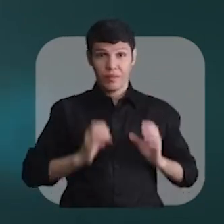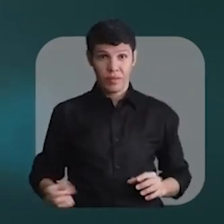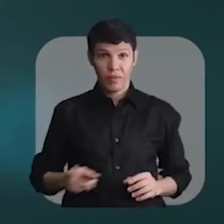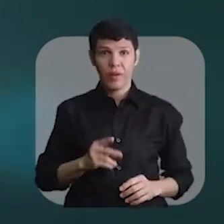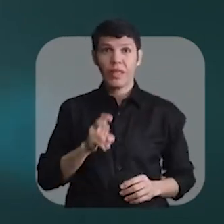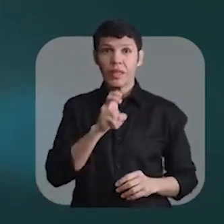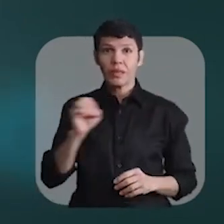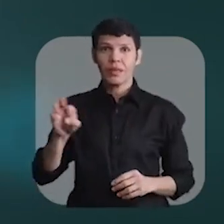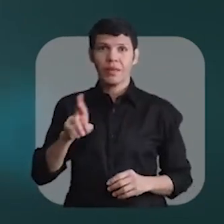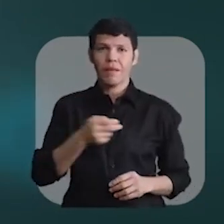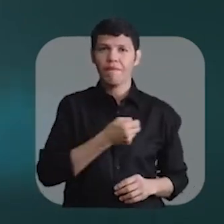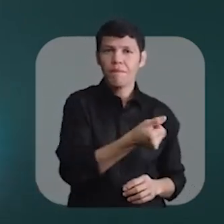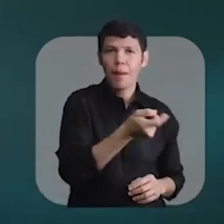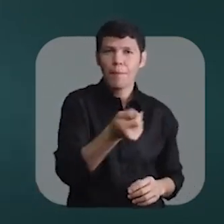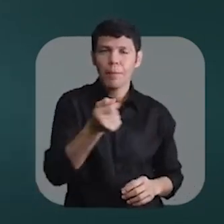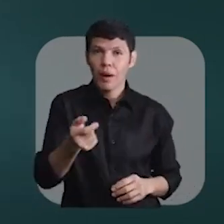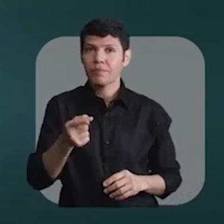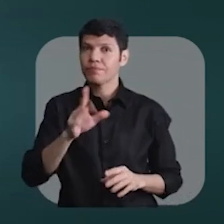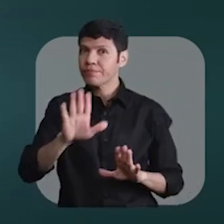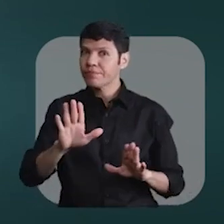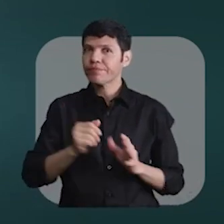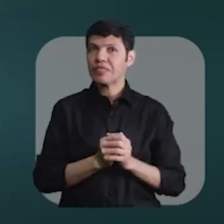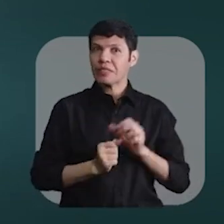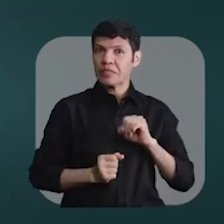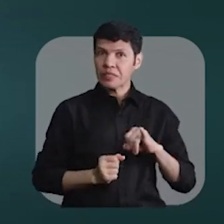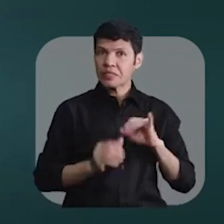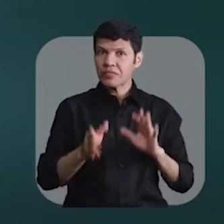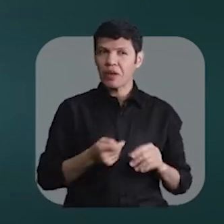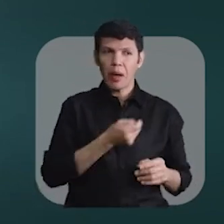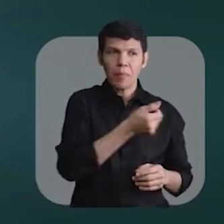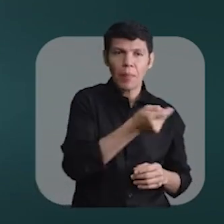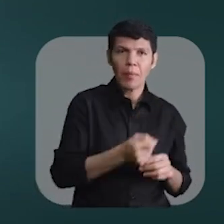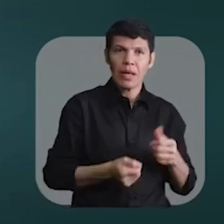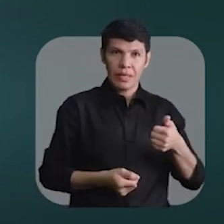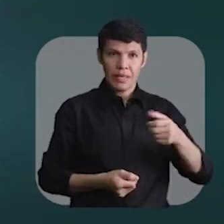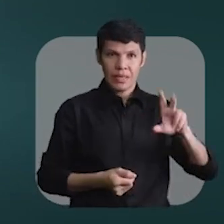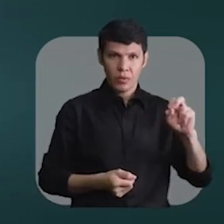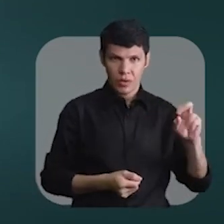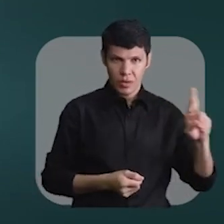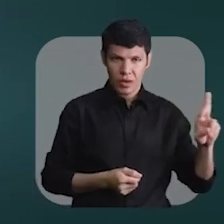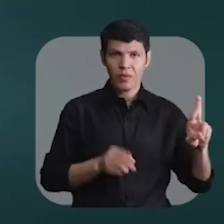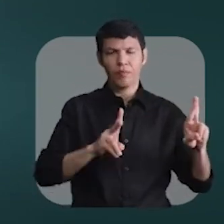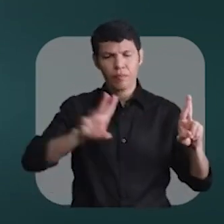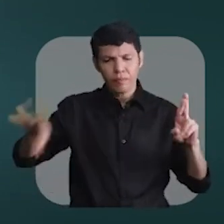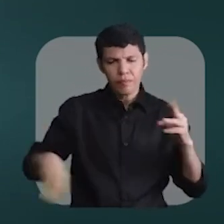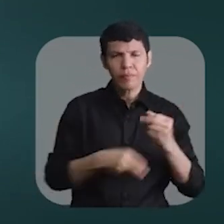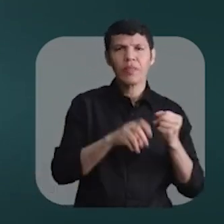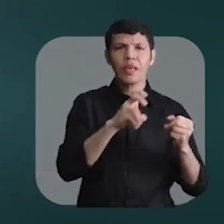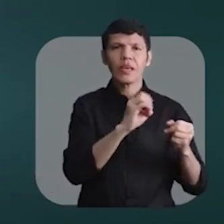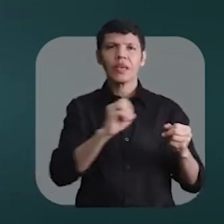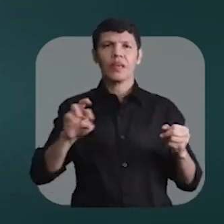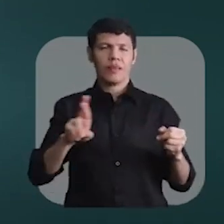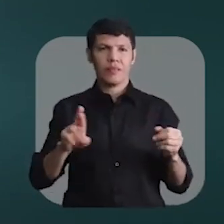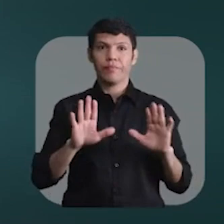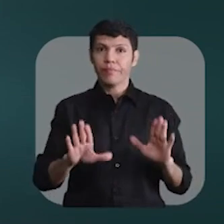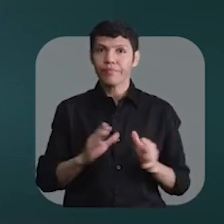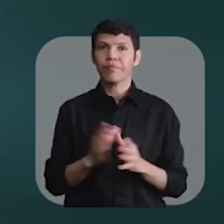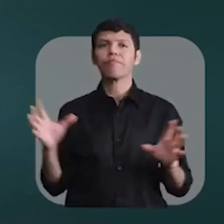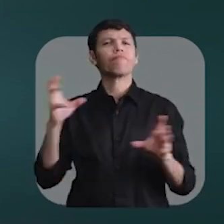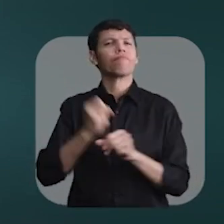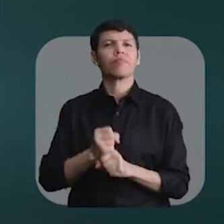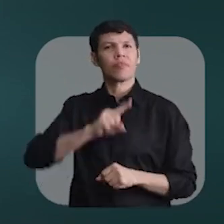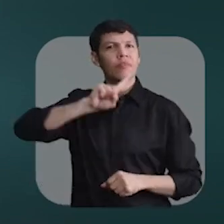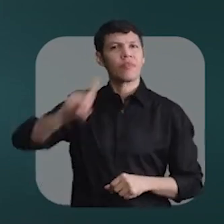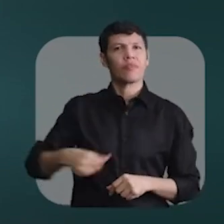500 reais. Além disso, quem já recebe o auxílio de 150 também vai passar a receber 500. Serão 1